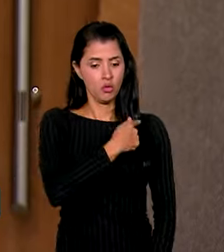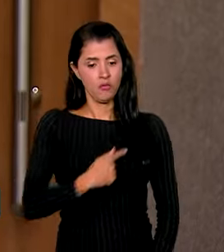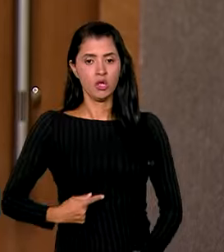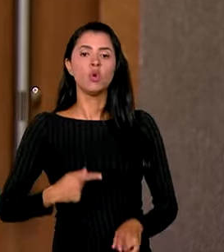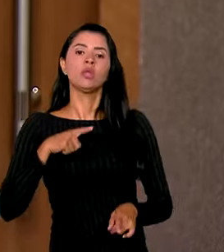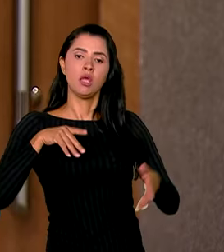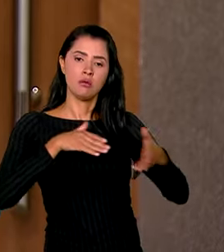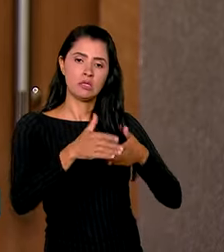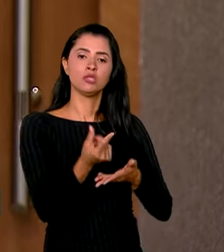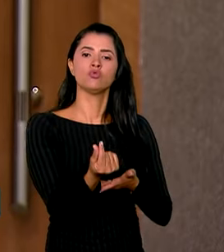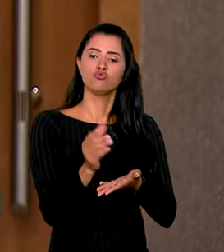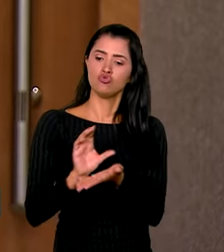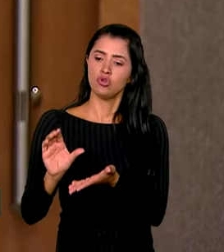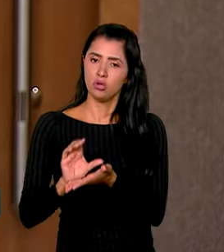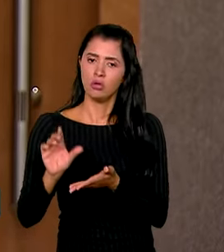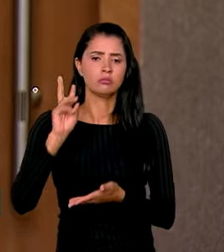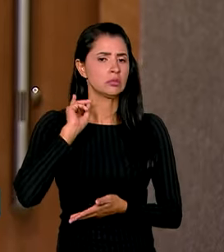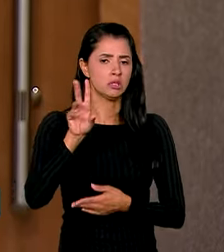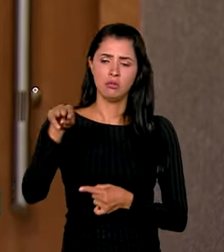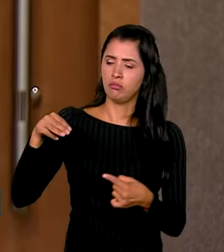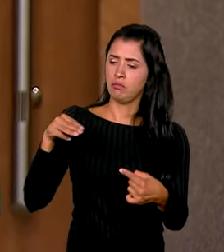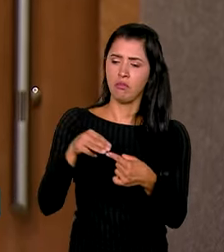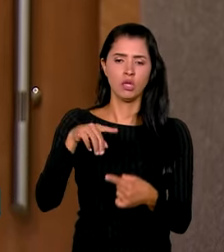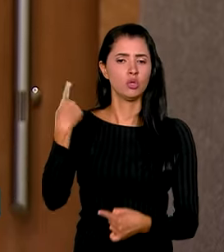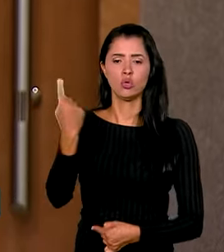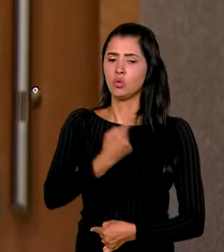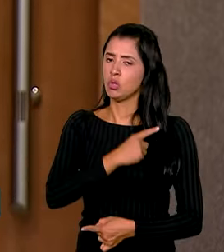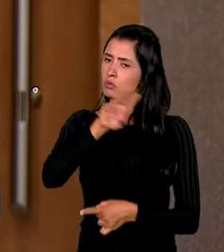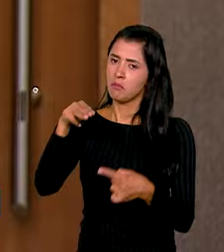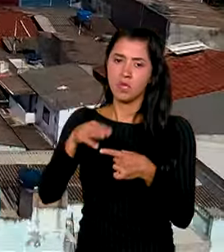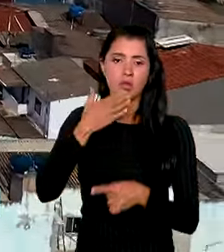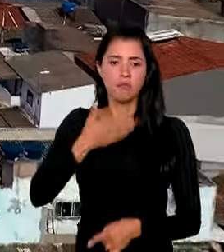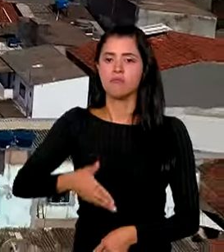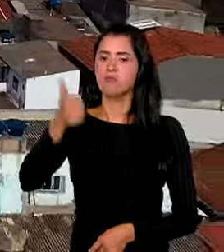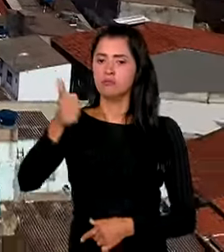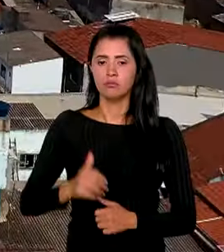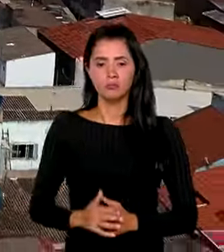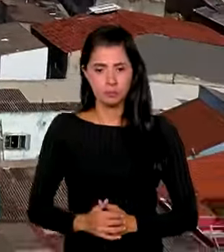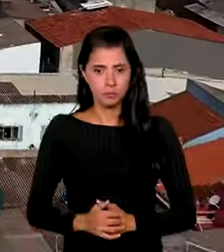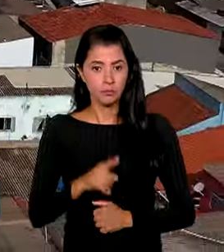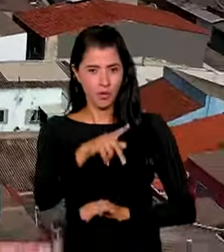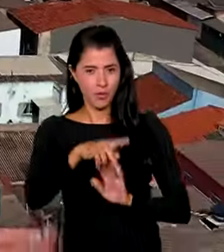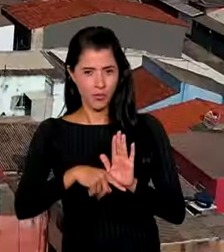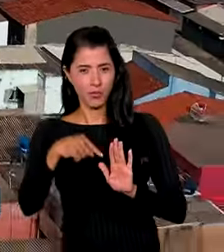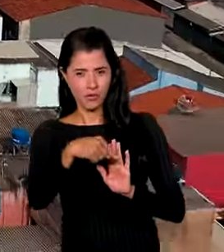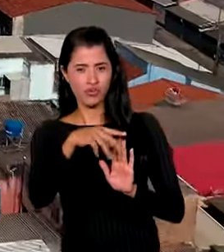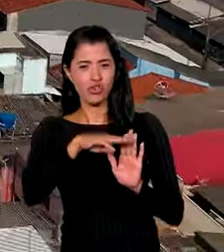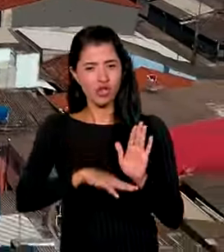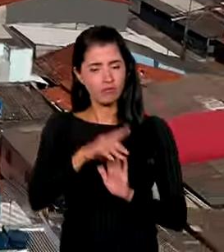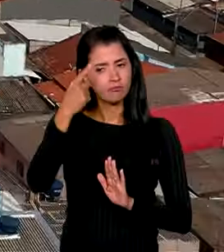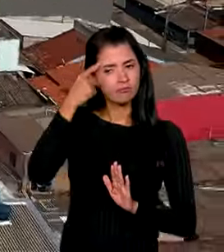os recursos será sempre uma meta a ser cumprida, uma meta a ser melhorada. A iniciativa se propõe a